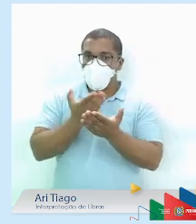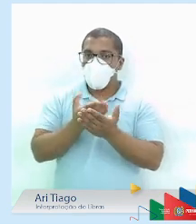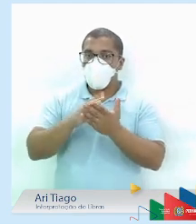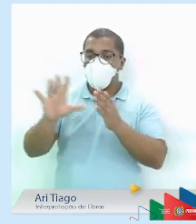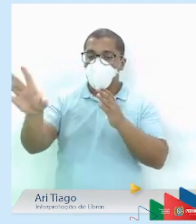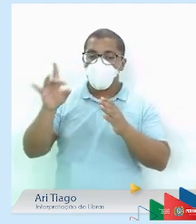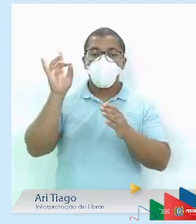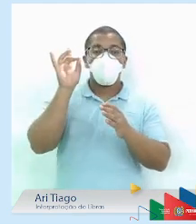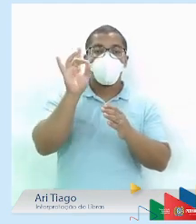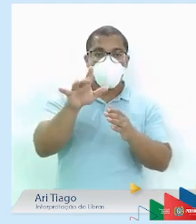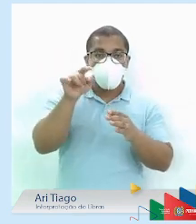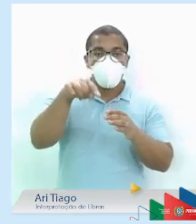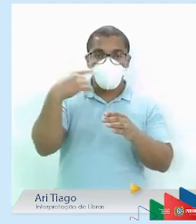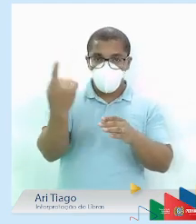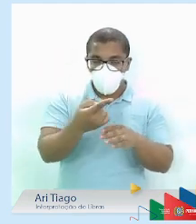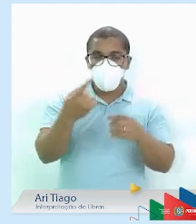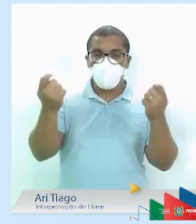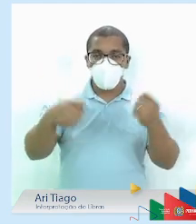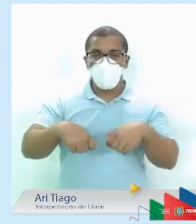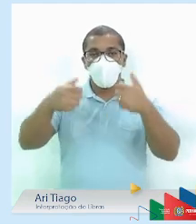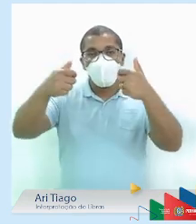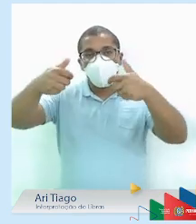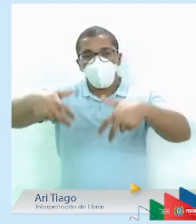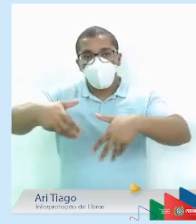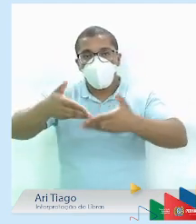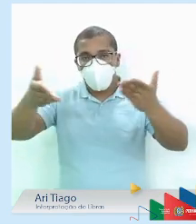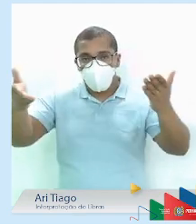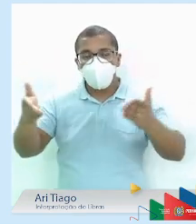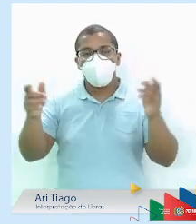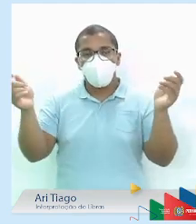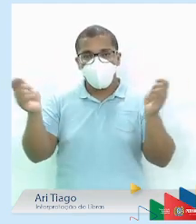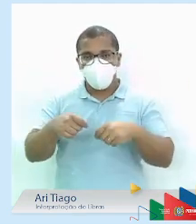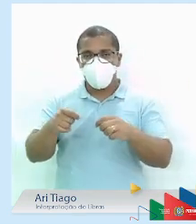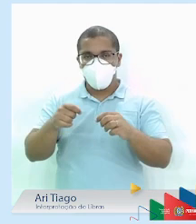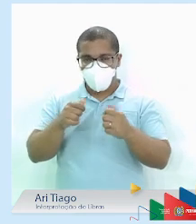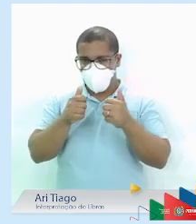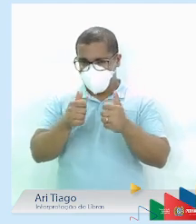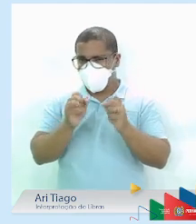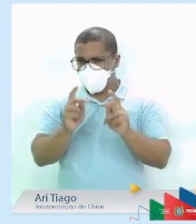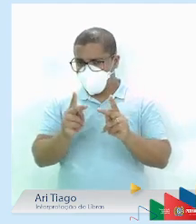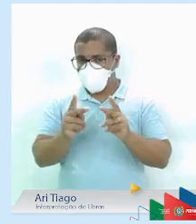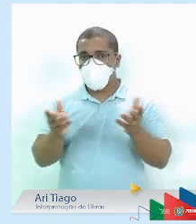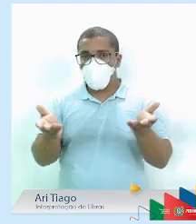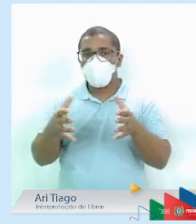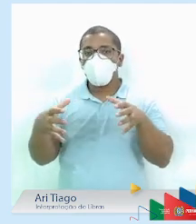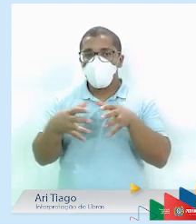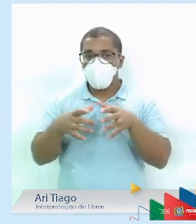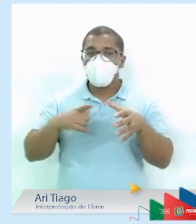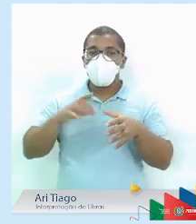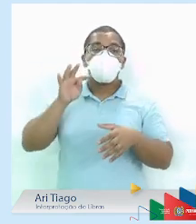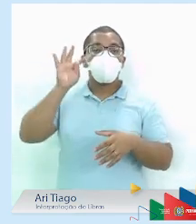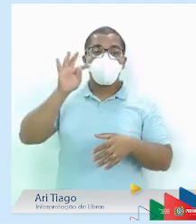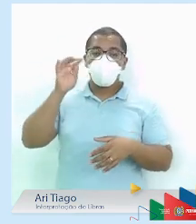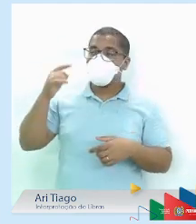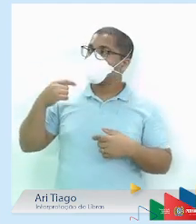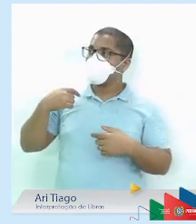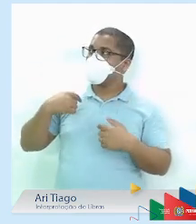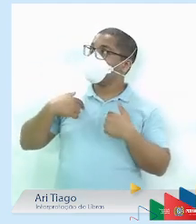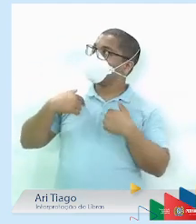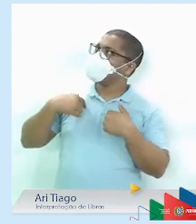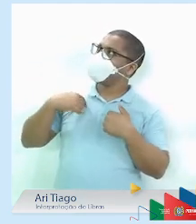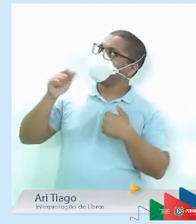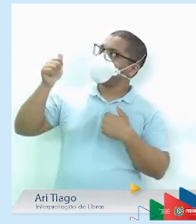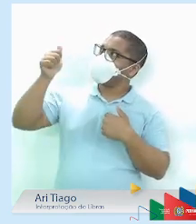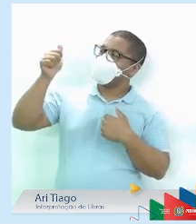manda pra gente, pra gente poder falar aqui e referenciar vocês, tá bom? Nossa equipe de hoje, eu tô com o Arim, aqui ó,